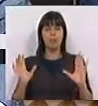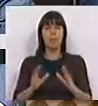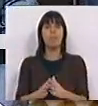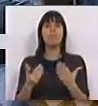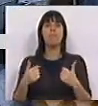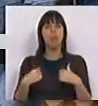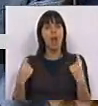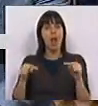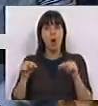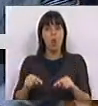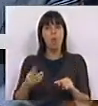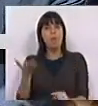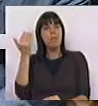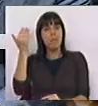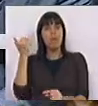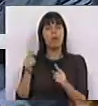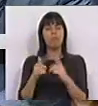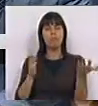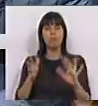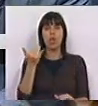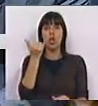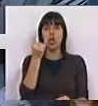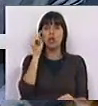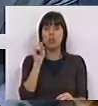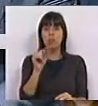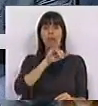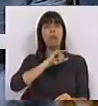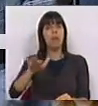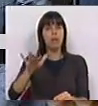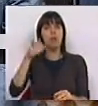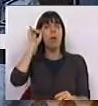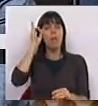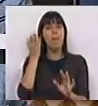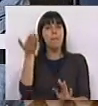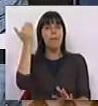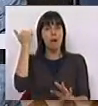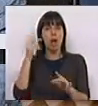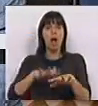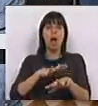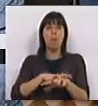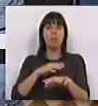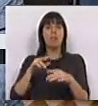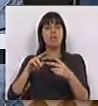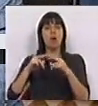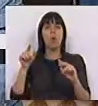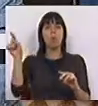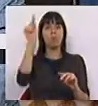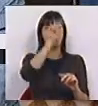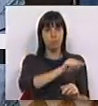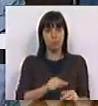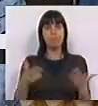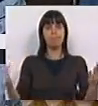Nós temos hoje um déficit de cerca de 2.500 bombeiros na administração local.